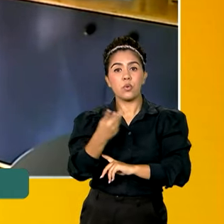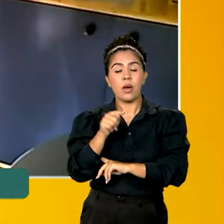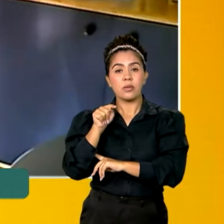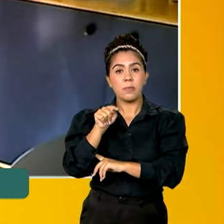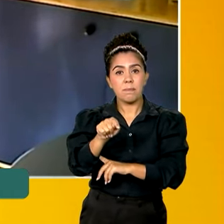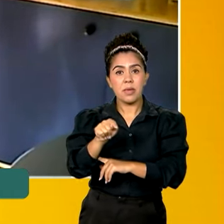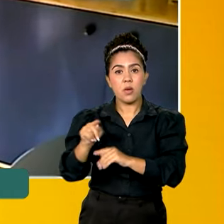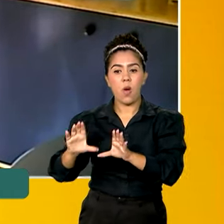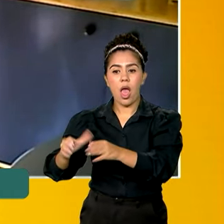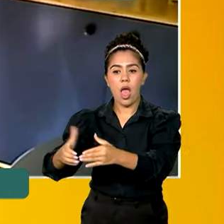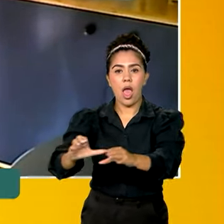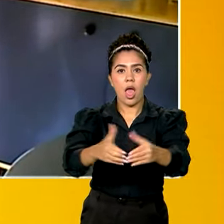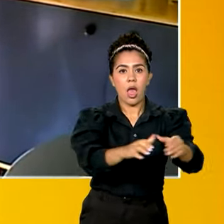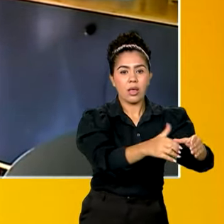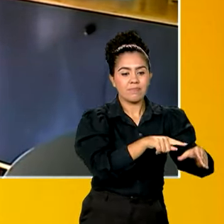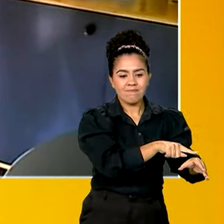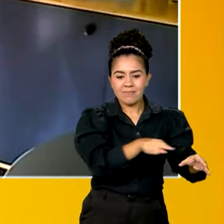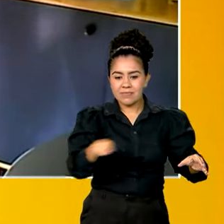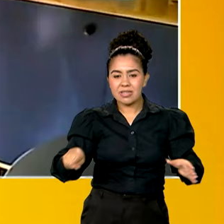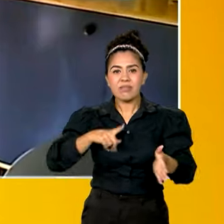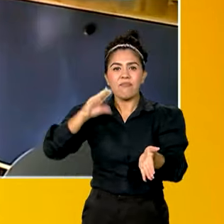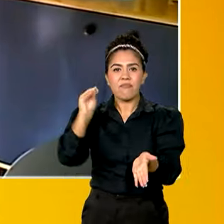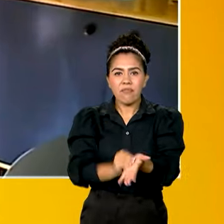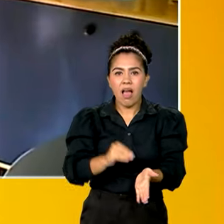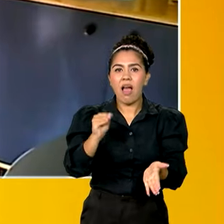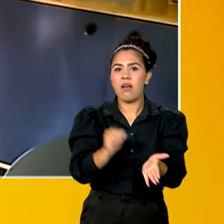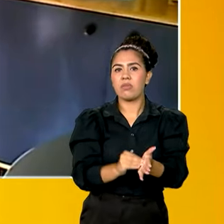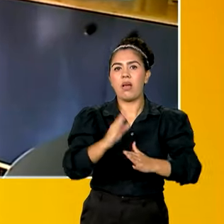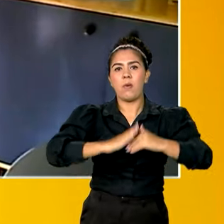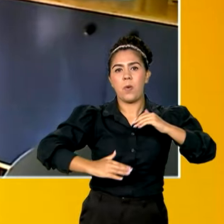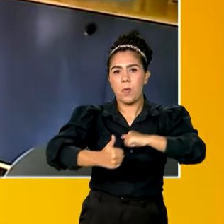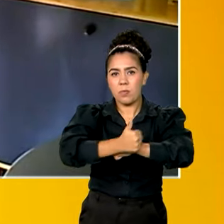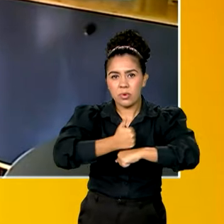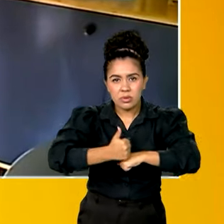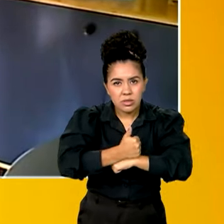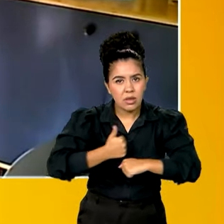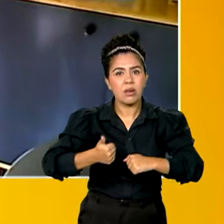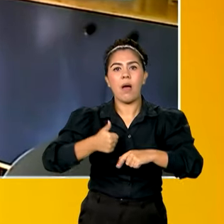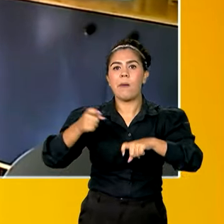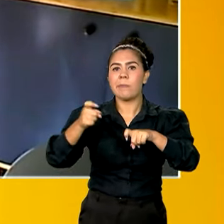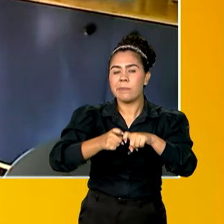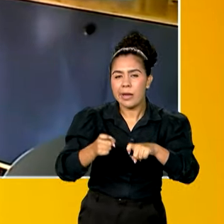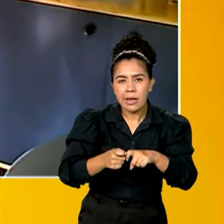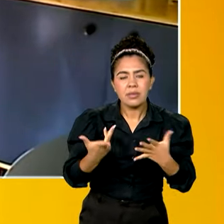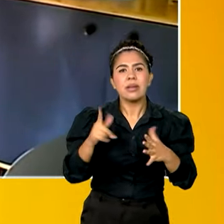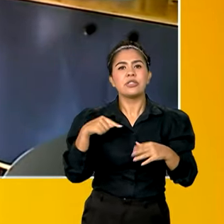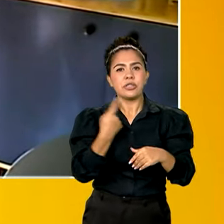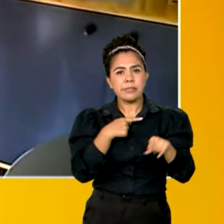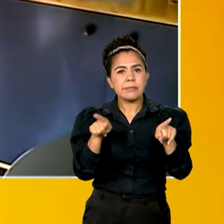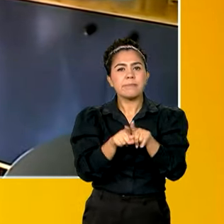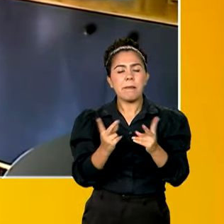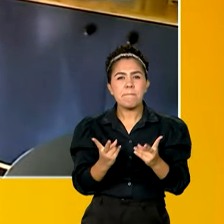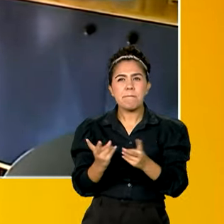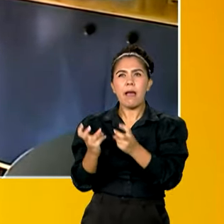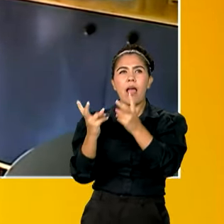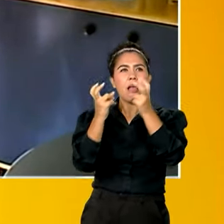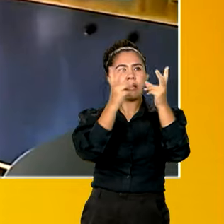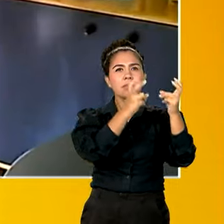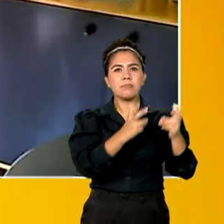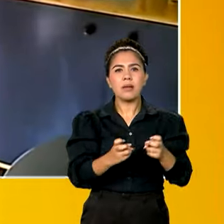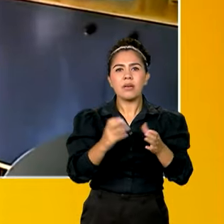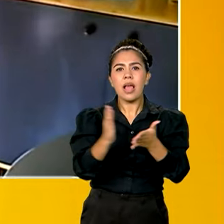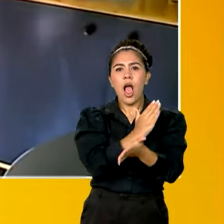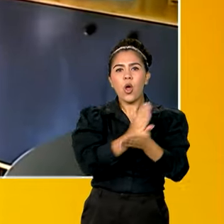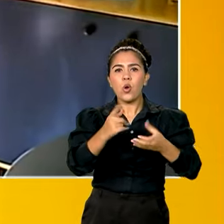da família que estavam incompletas, que estavam sem médico. A gente viu, inclusive, que em cidades que deixaram de contar com mais